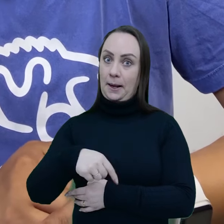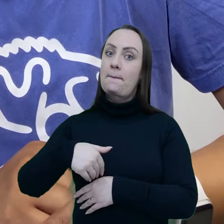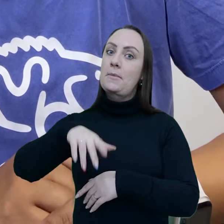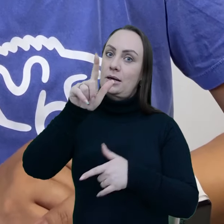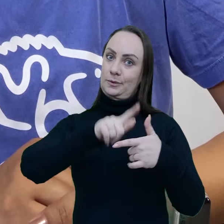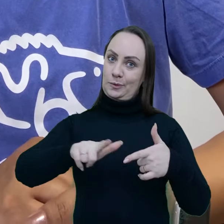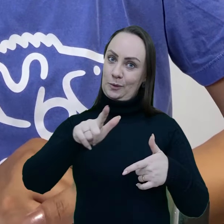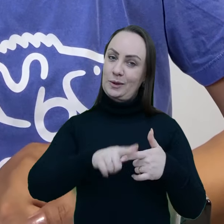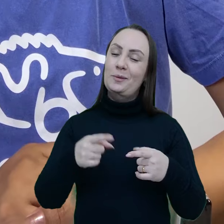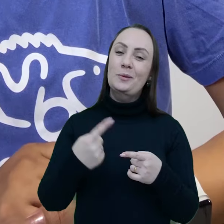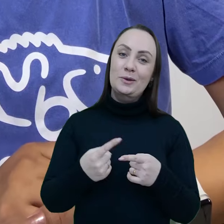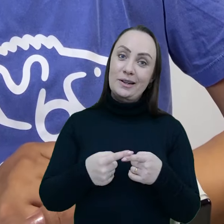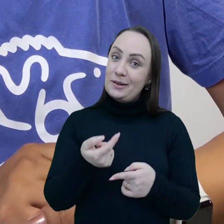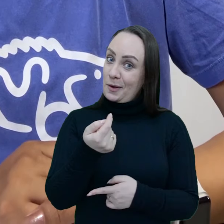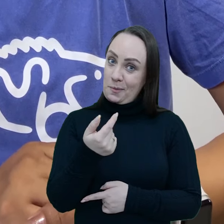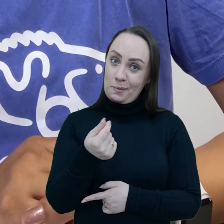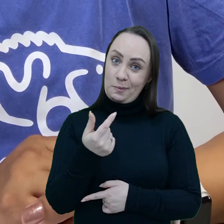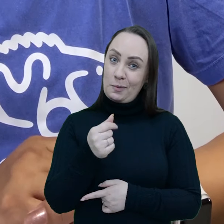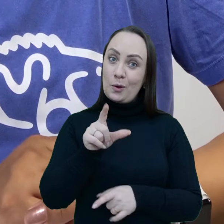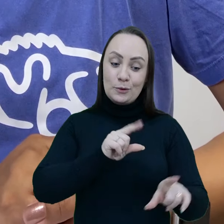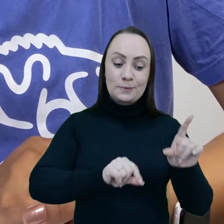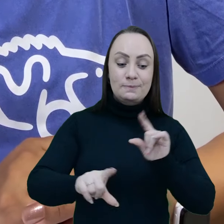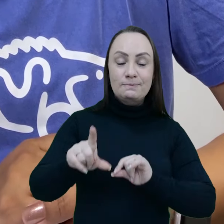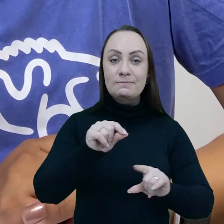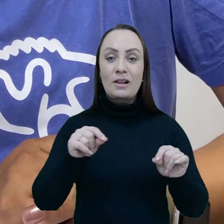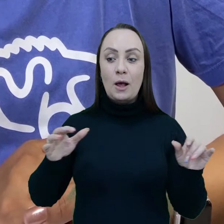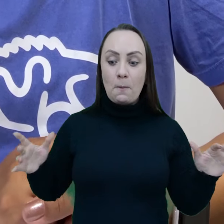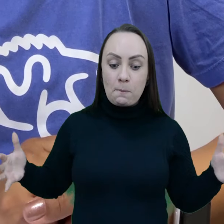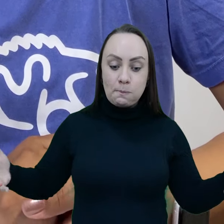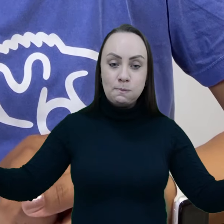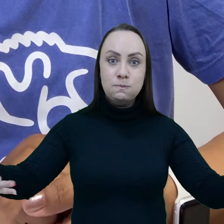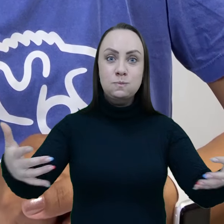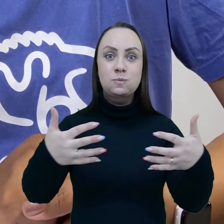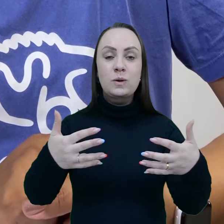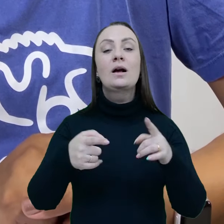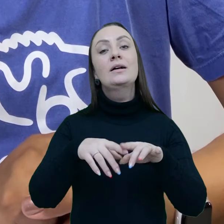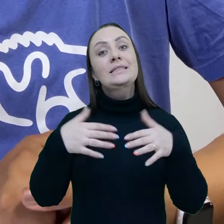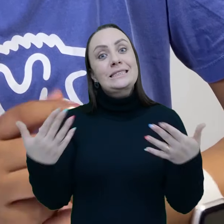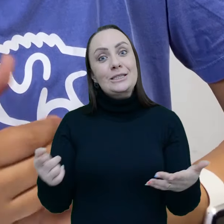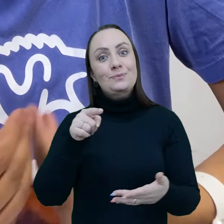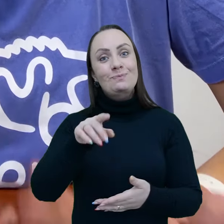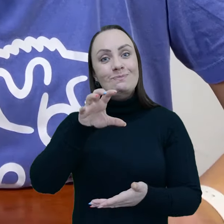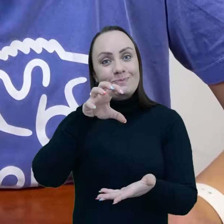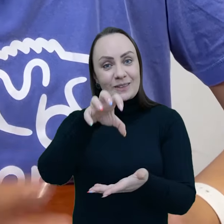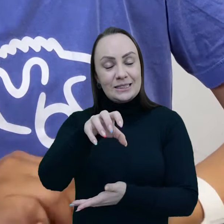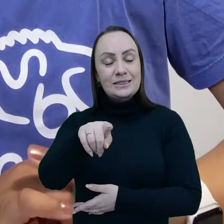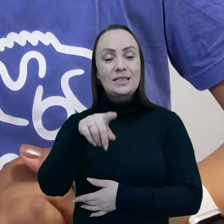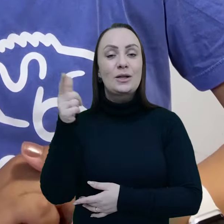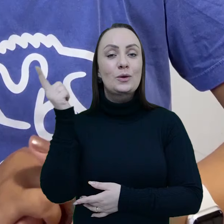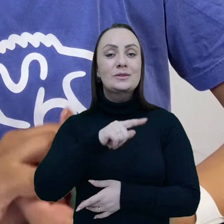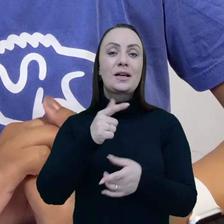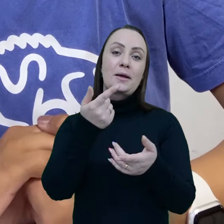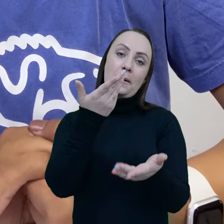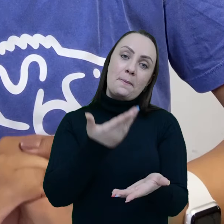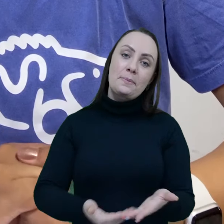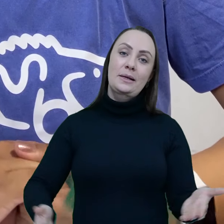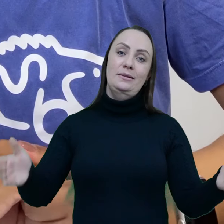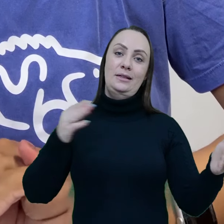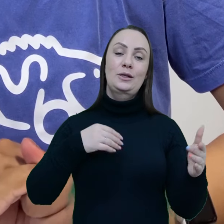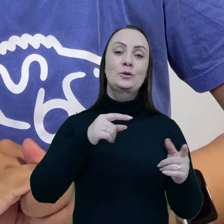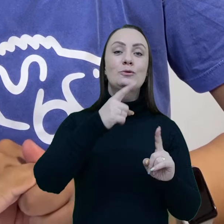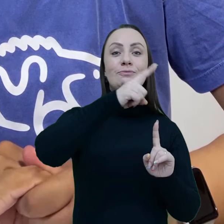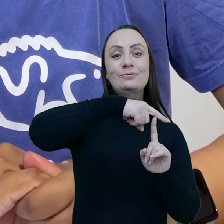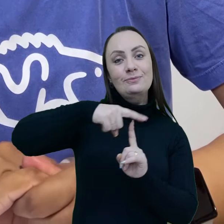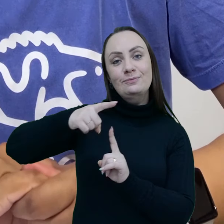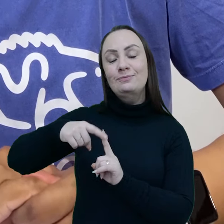problema de todas as pescarias de arrasto. Por elas serem pouco seletivas, elas selecionam todo mundo. Então, nesse sentido, a gente